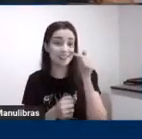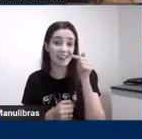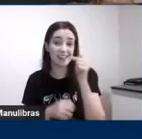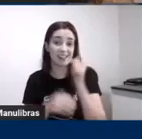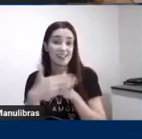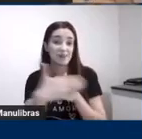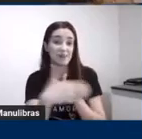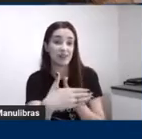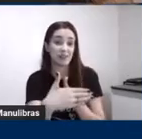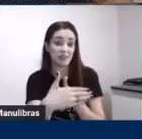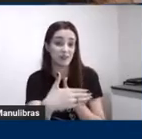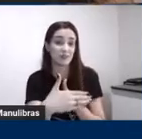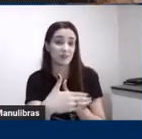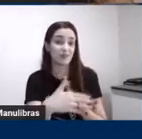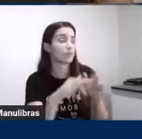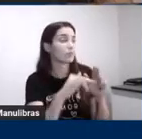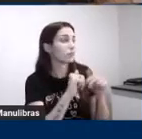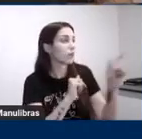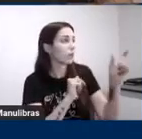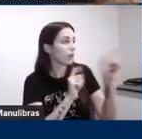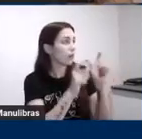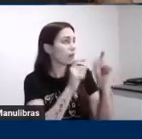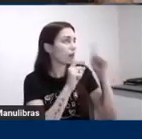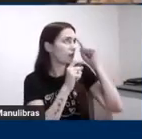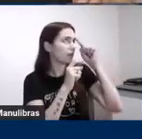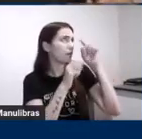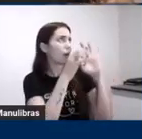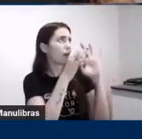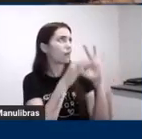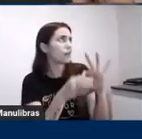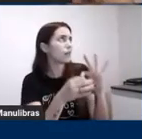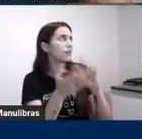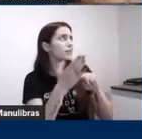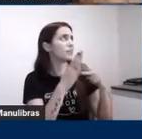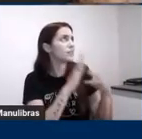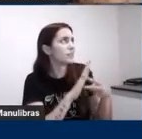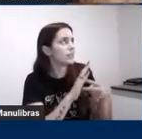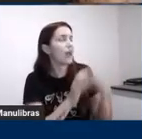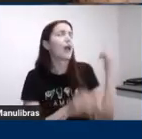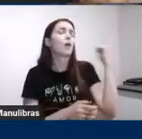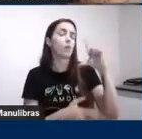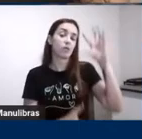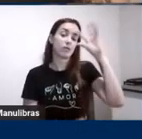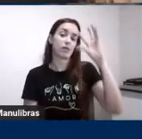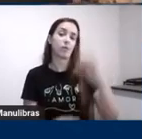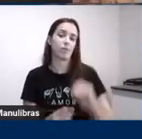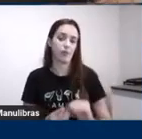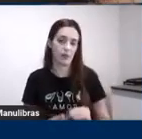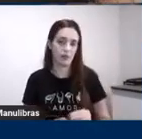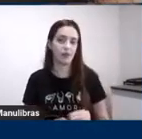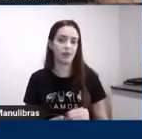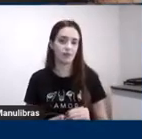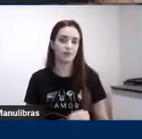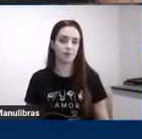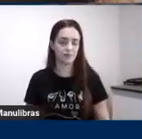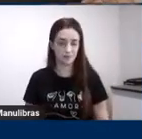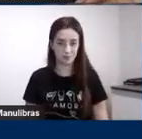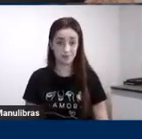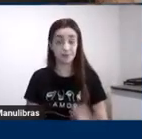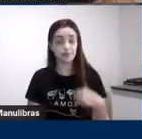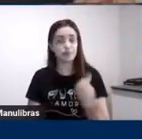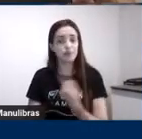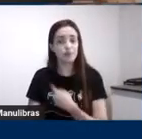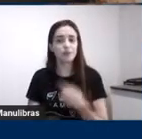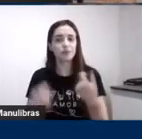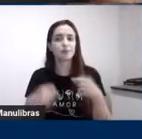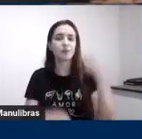o significado essa é uma limitação que a gente traz essa é uma limitação que a gente mantém e o que a gente tem que pensar é